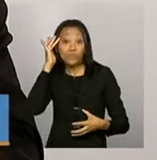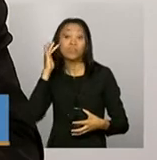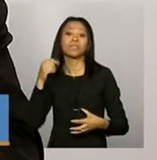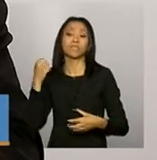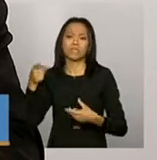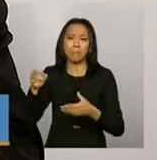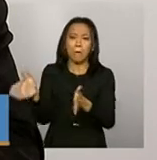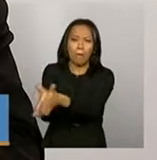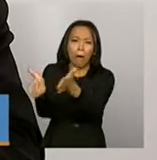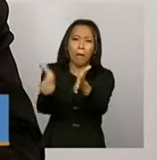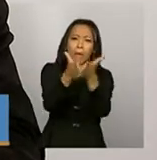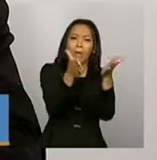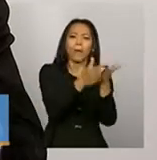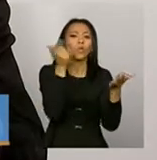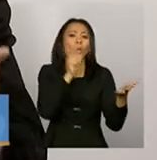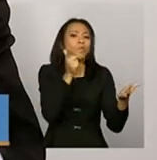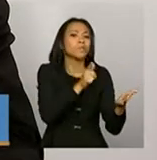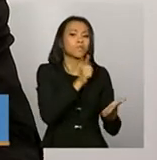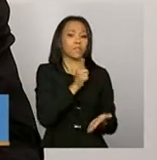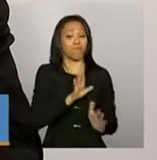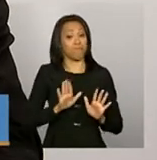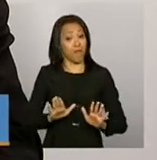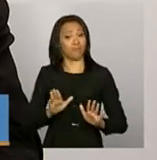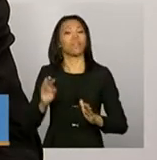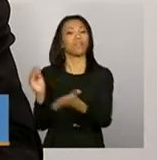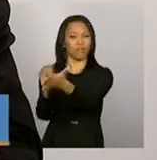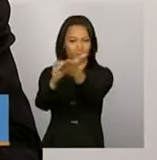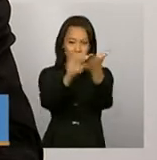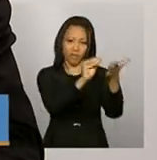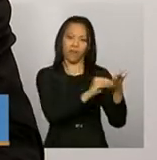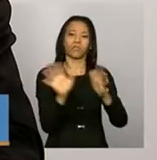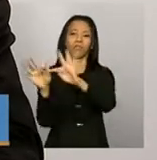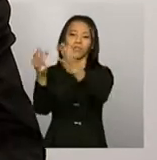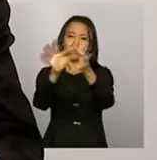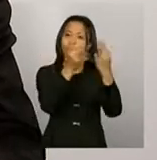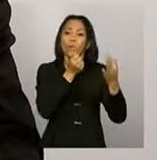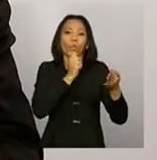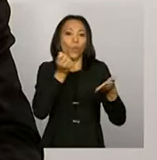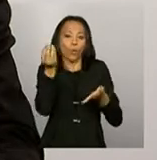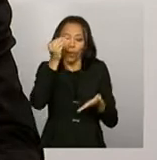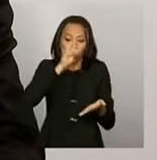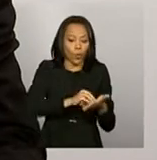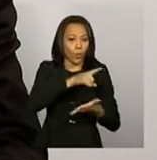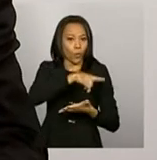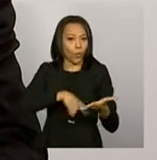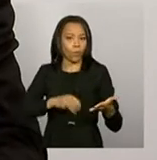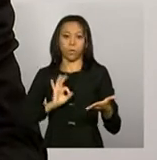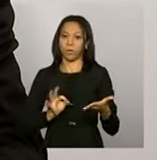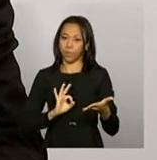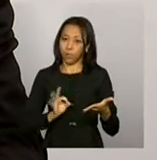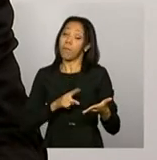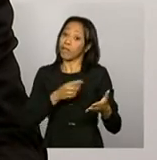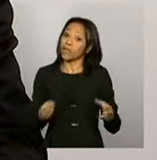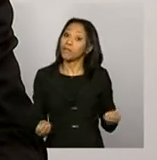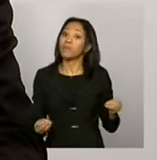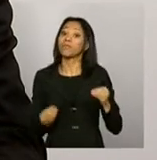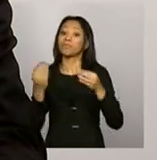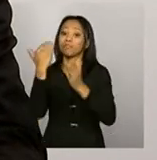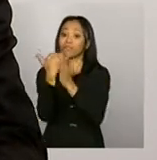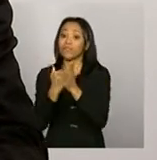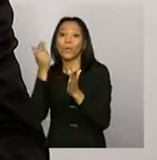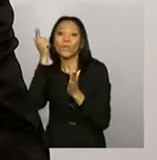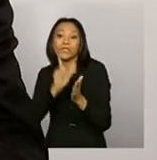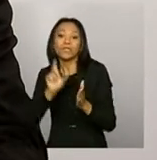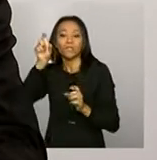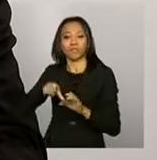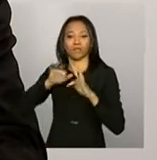de extrema pobreza. Mas há famílias ainda a serem cadastradas e paulatinamente inseridas no programa Bolsa Família. Então,